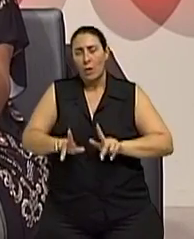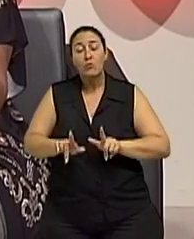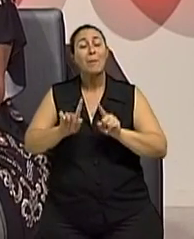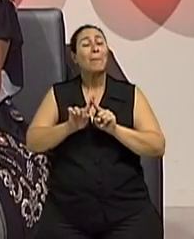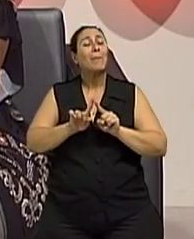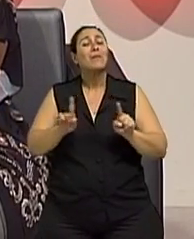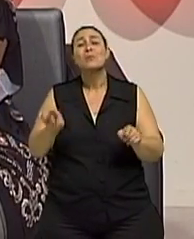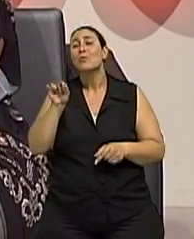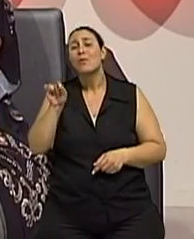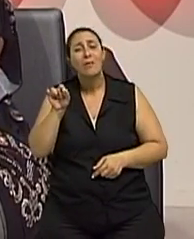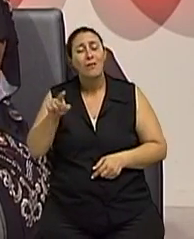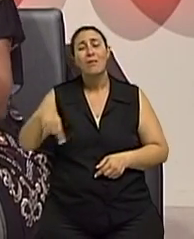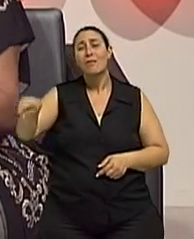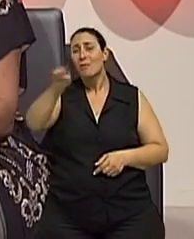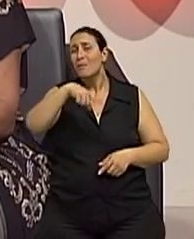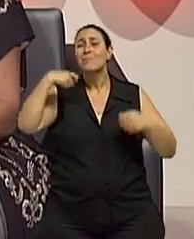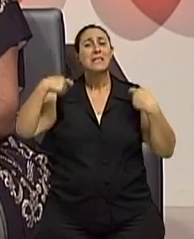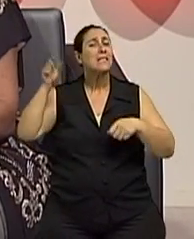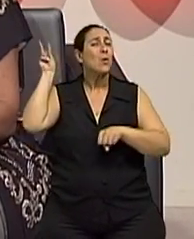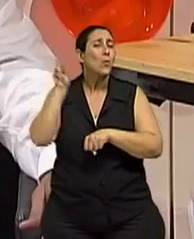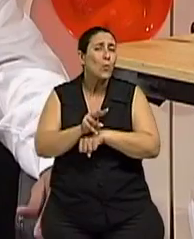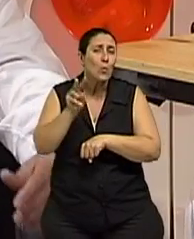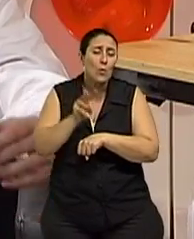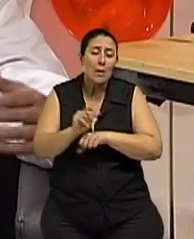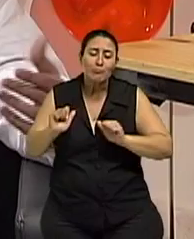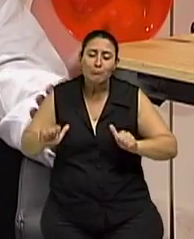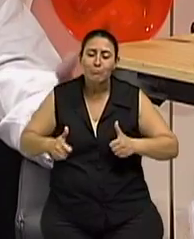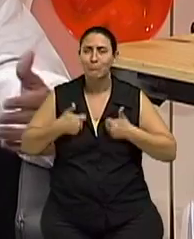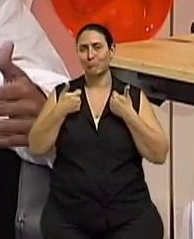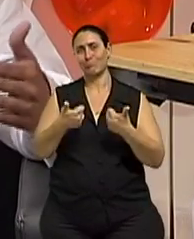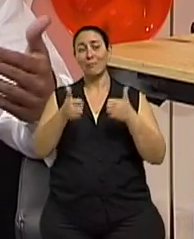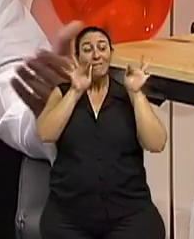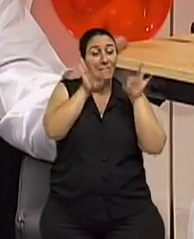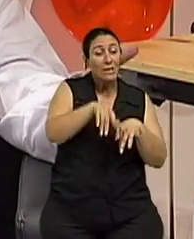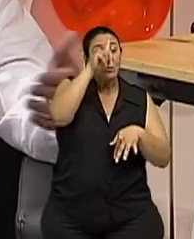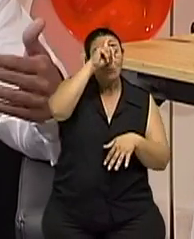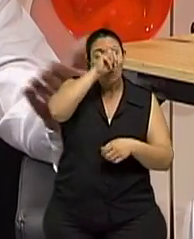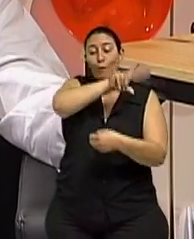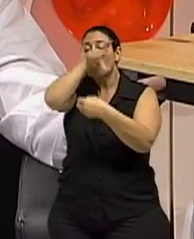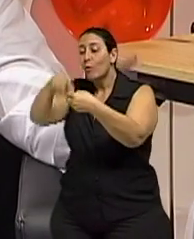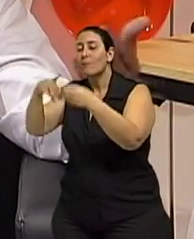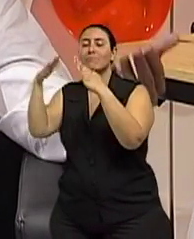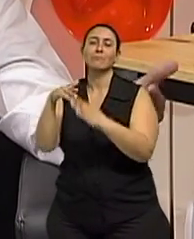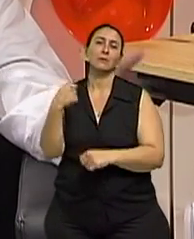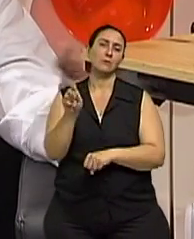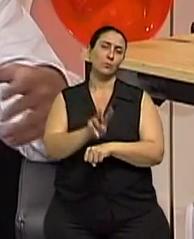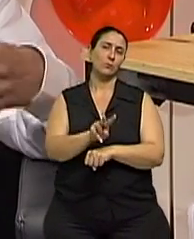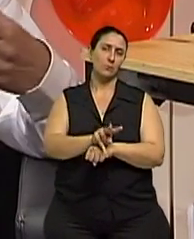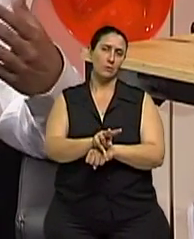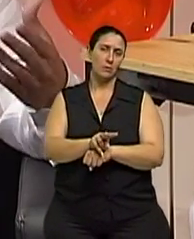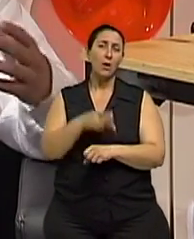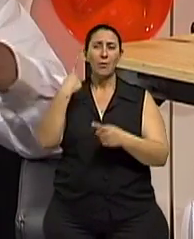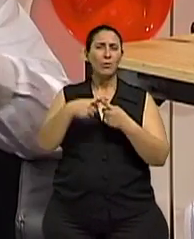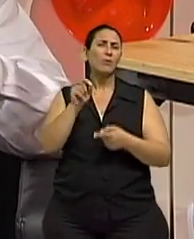cuidado na recuperação de qualquer tratamento, doutor. Sim. Sempre em qualquer tratamento, em especial até o da prótese de quadril.